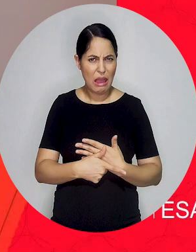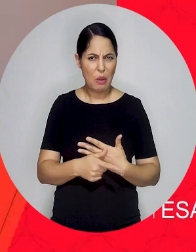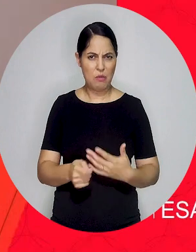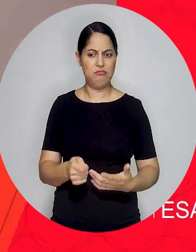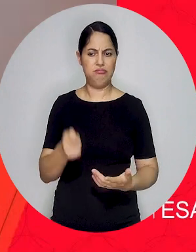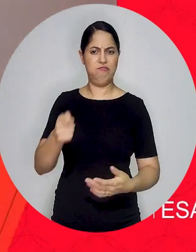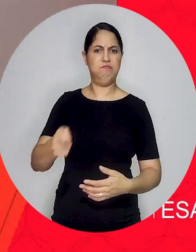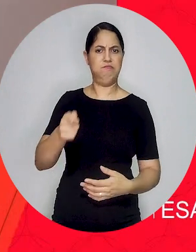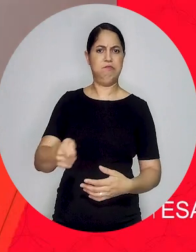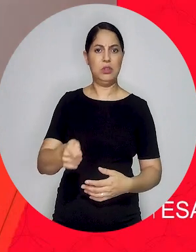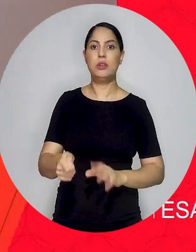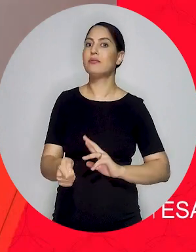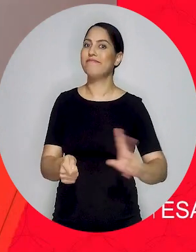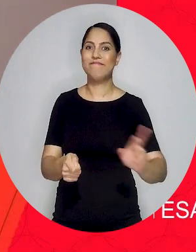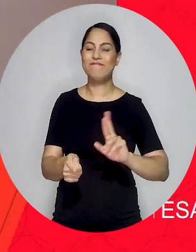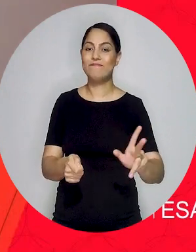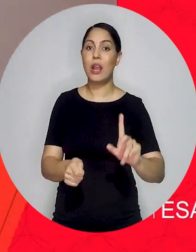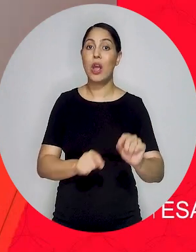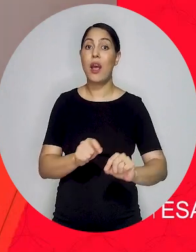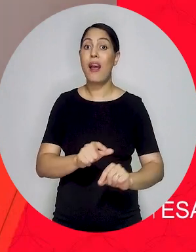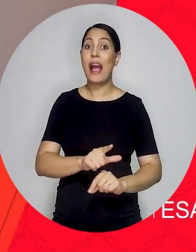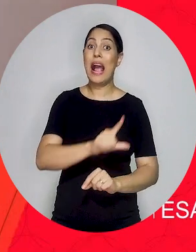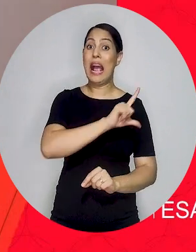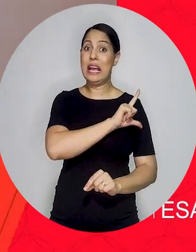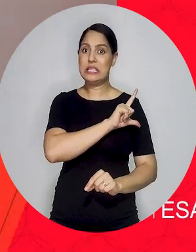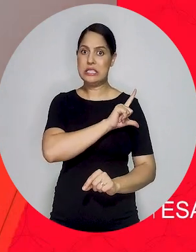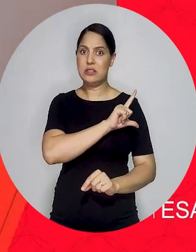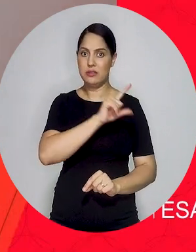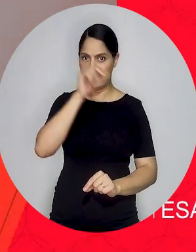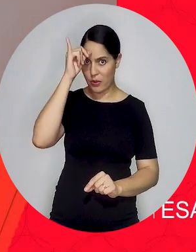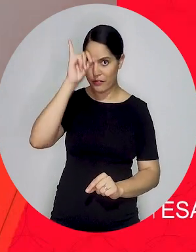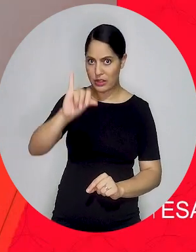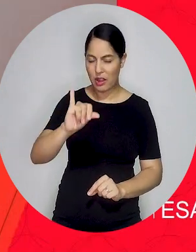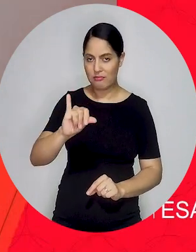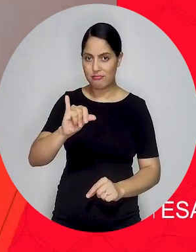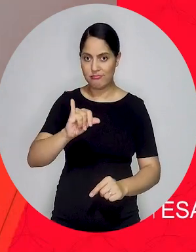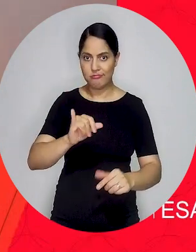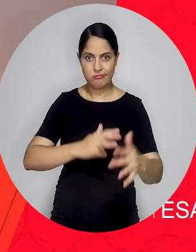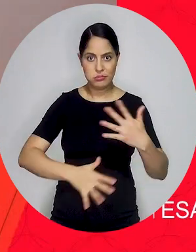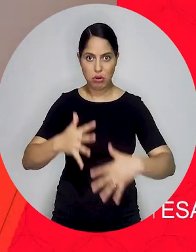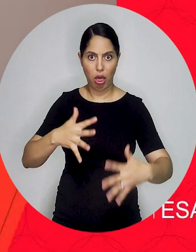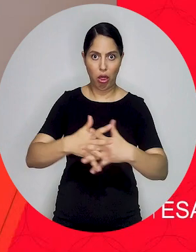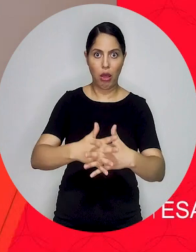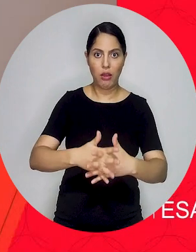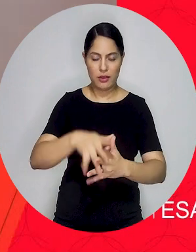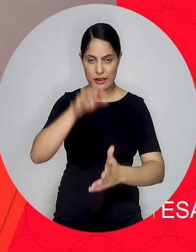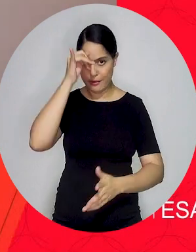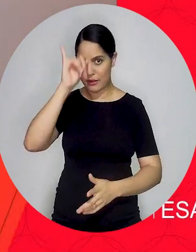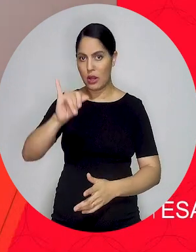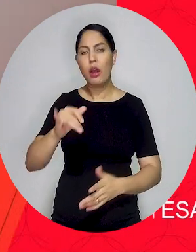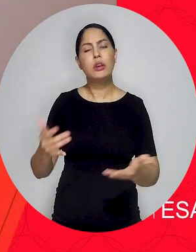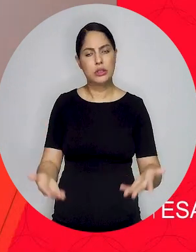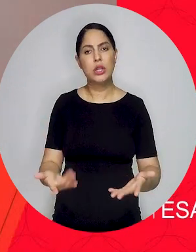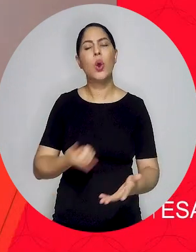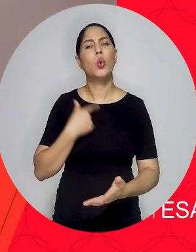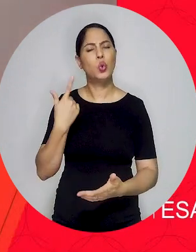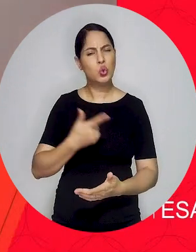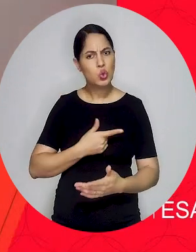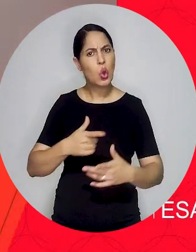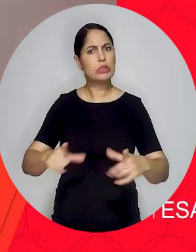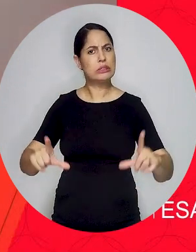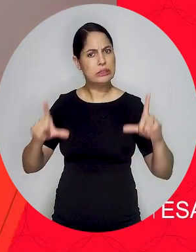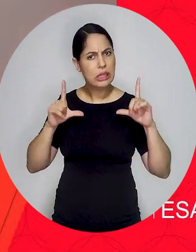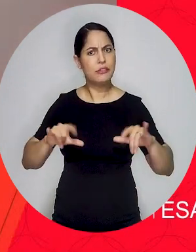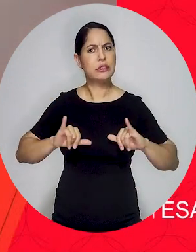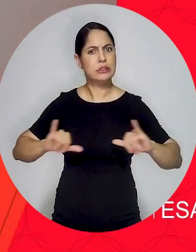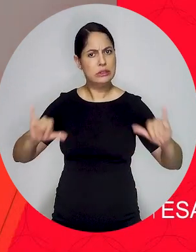na hora de lidar com o desastre que já aconteceu, mas o direito também tem um papel prefeitivo muito forte e é sobre